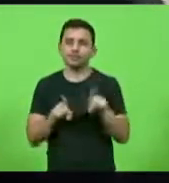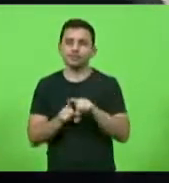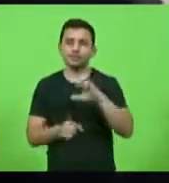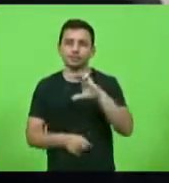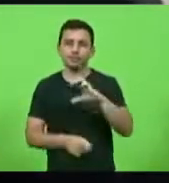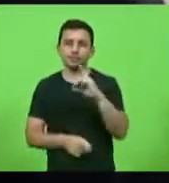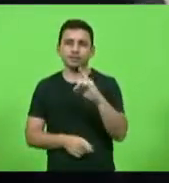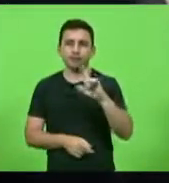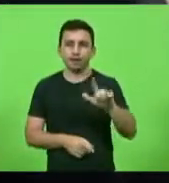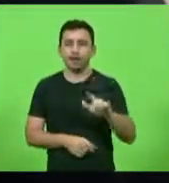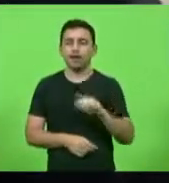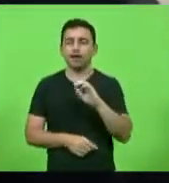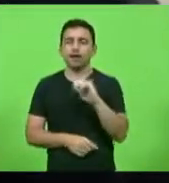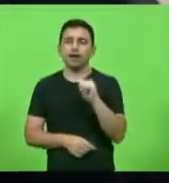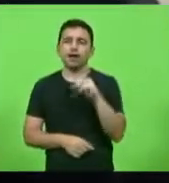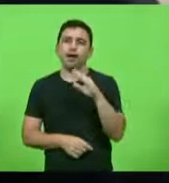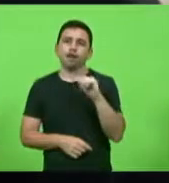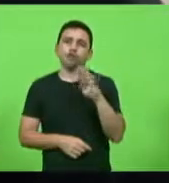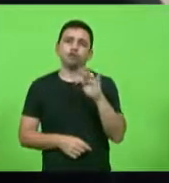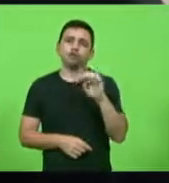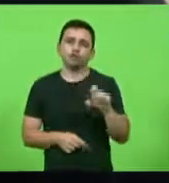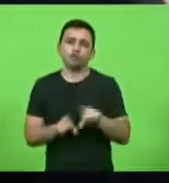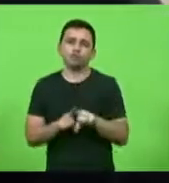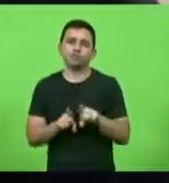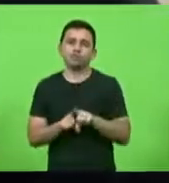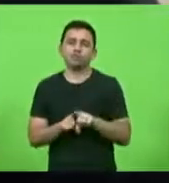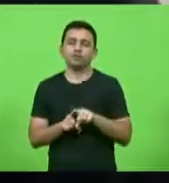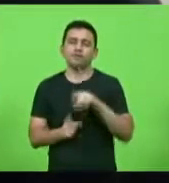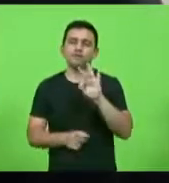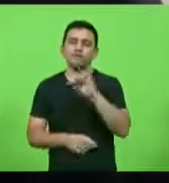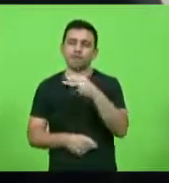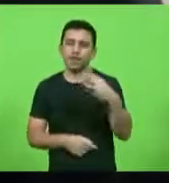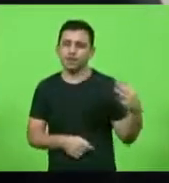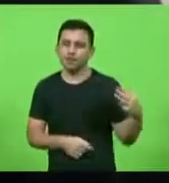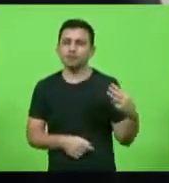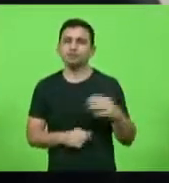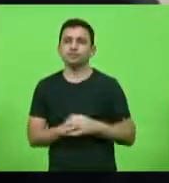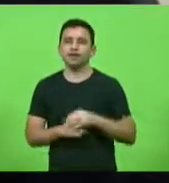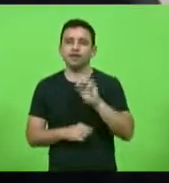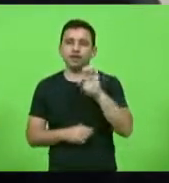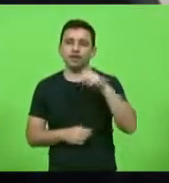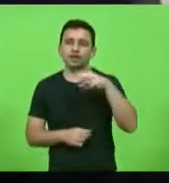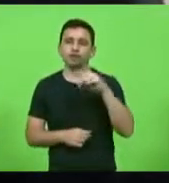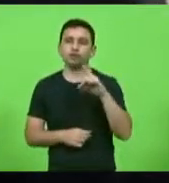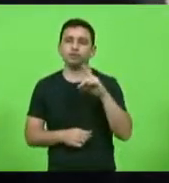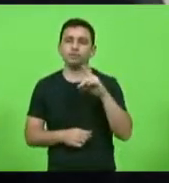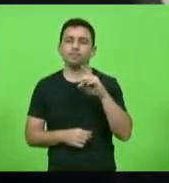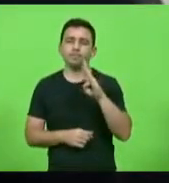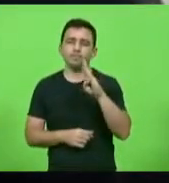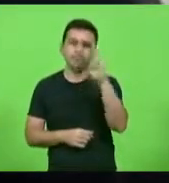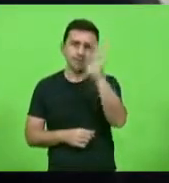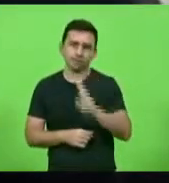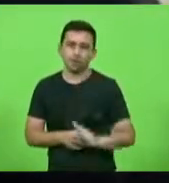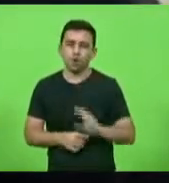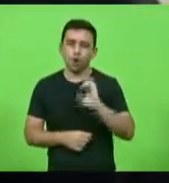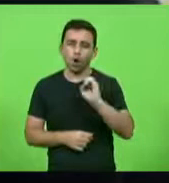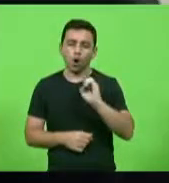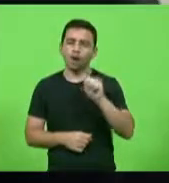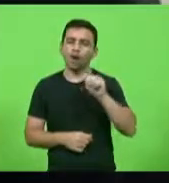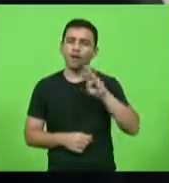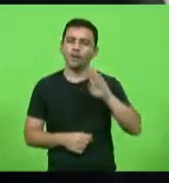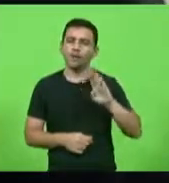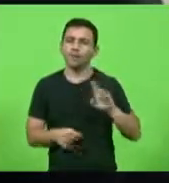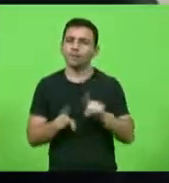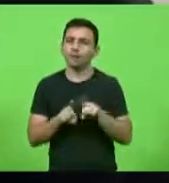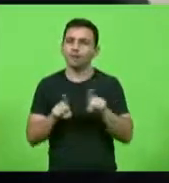a CATE Sinduscom da Grande Florianópolis Fiesc a End Brasil Energia e a OAB diante do agravamento